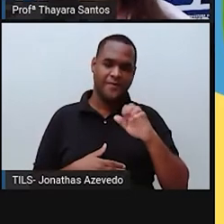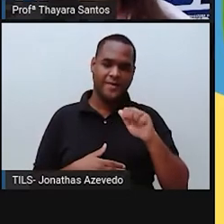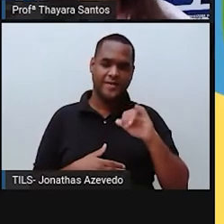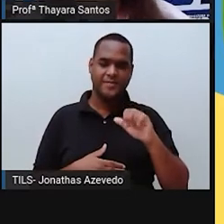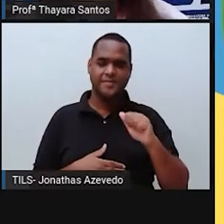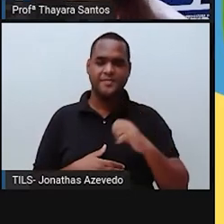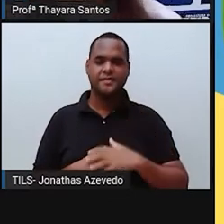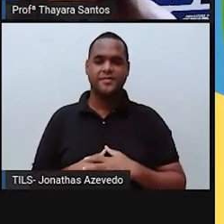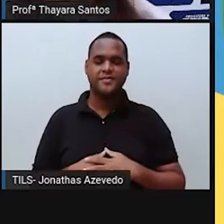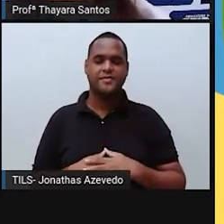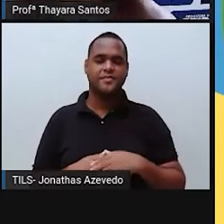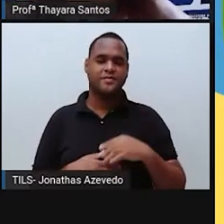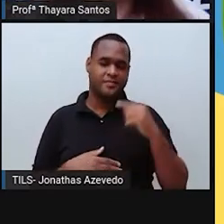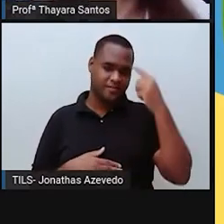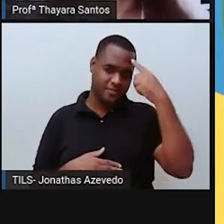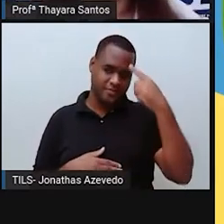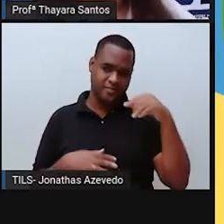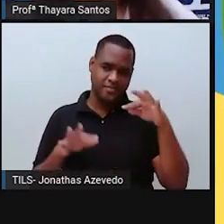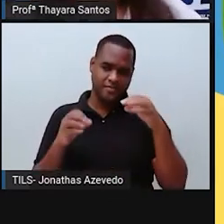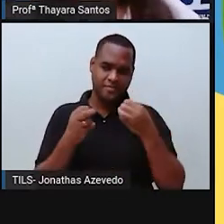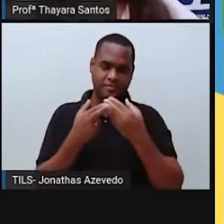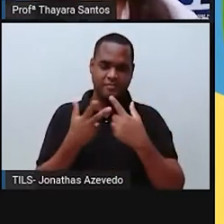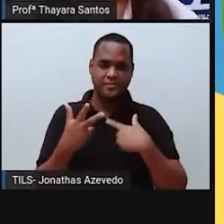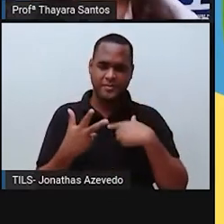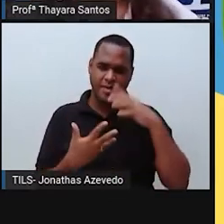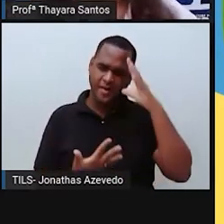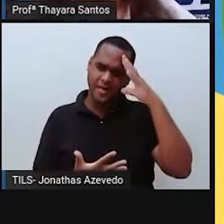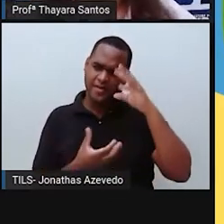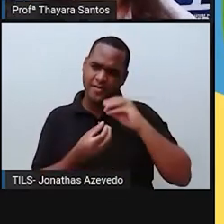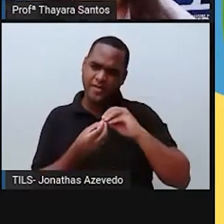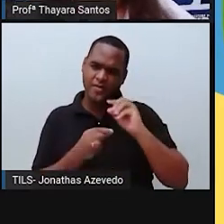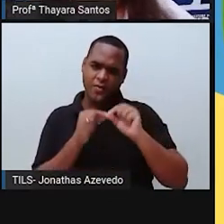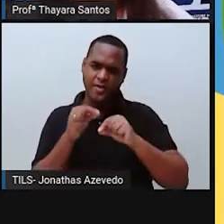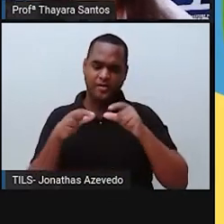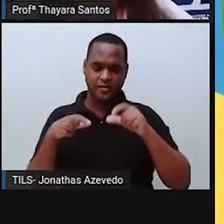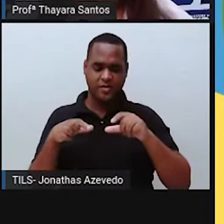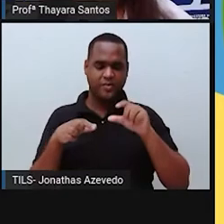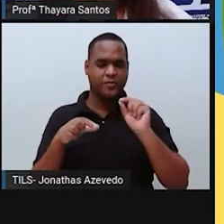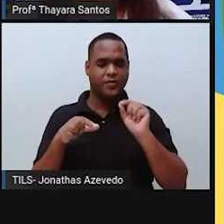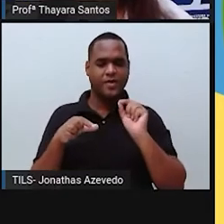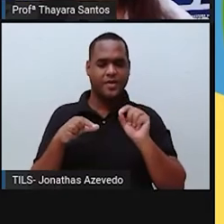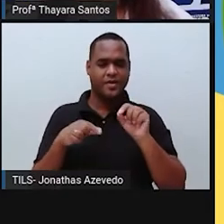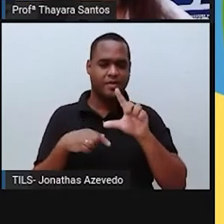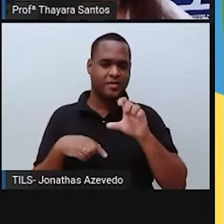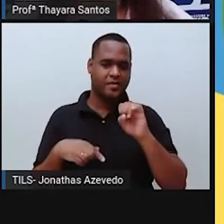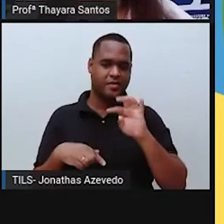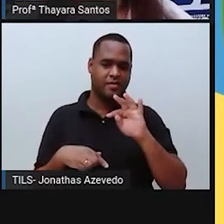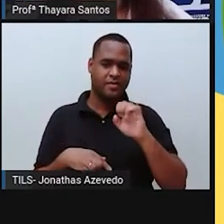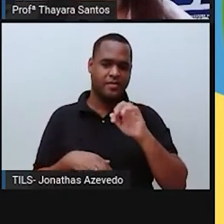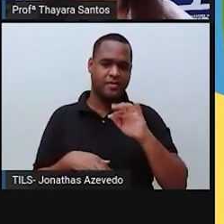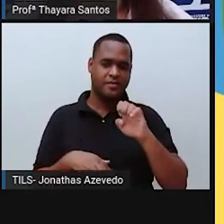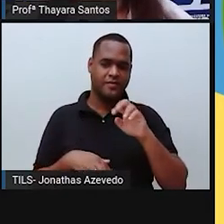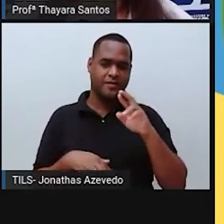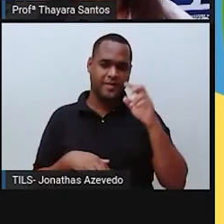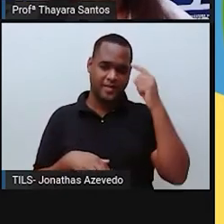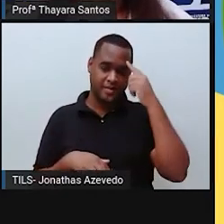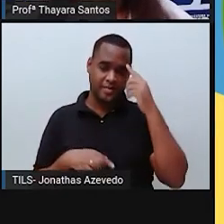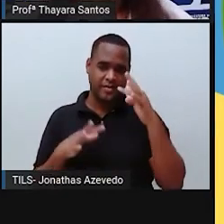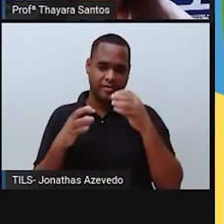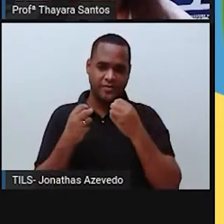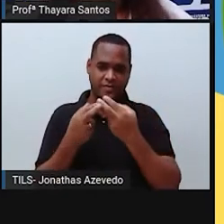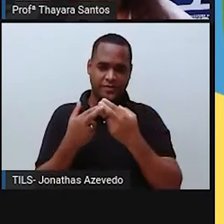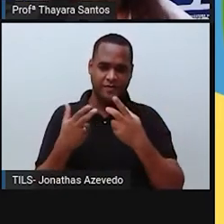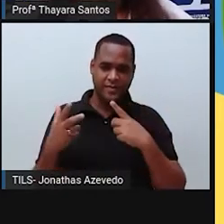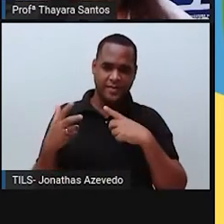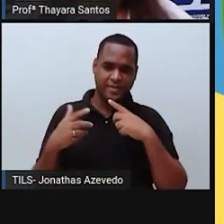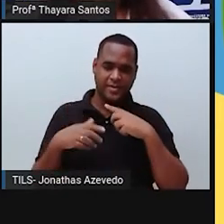Só para vocês entenderem como é, onde é que está localizada a litosfera. A litosfera não é essa camada rochosa toda, que vai